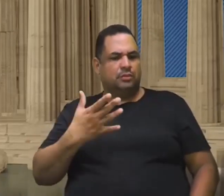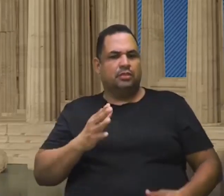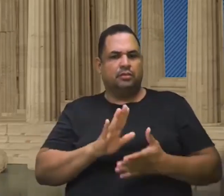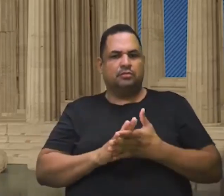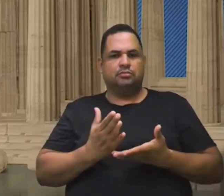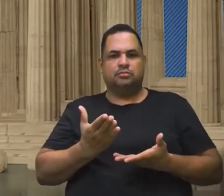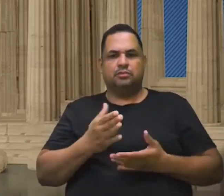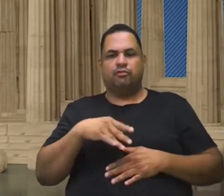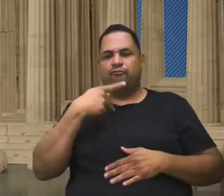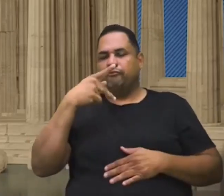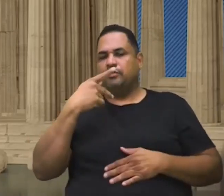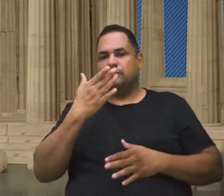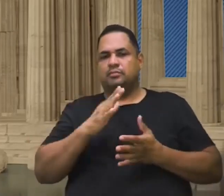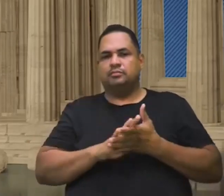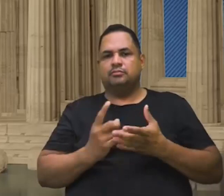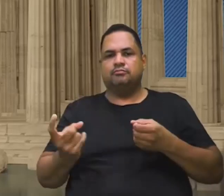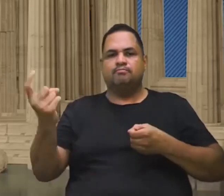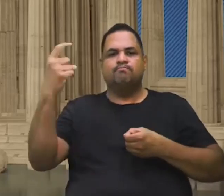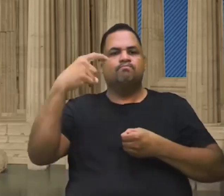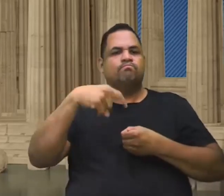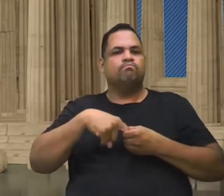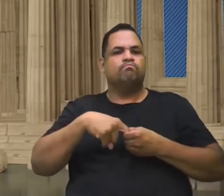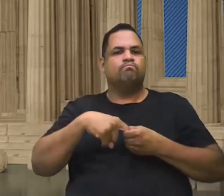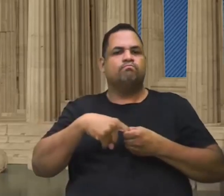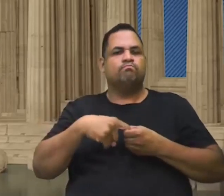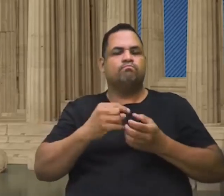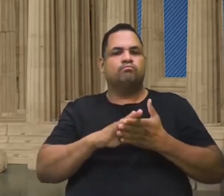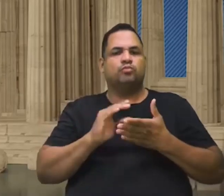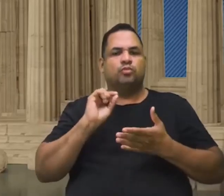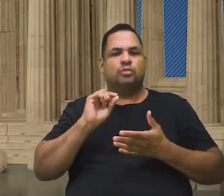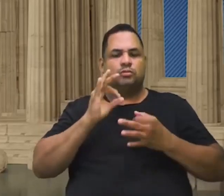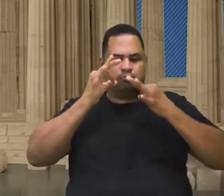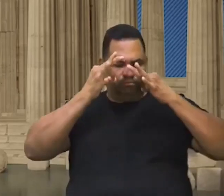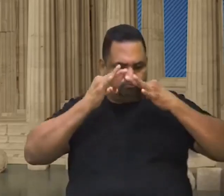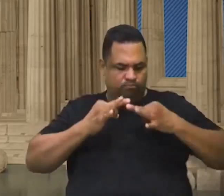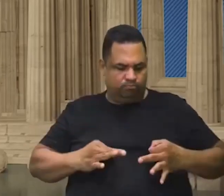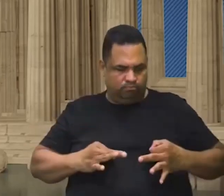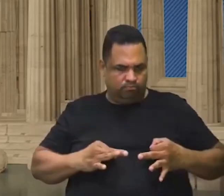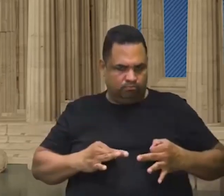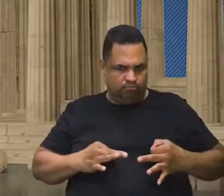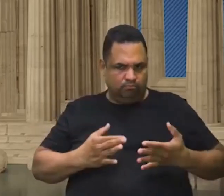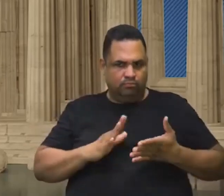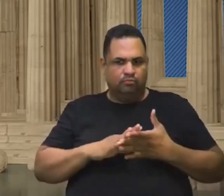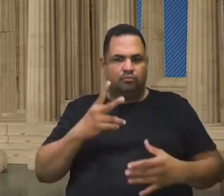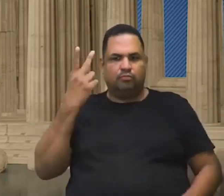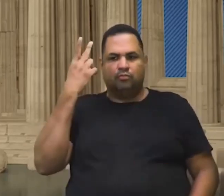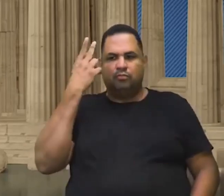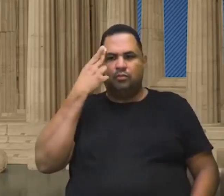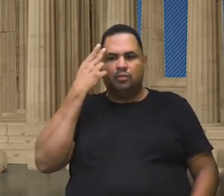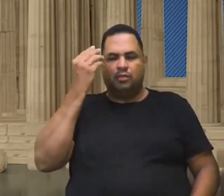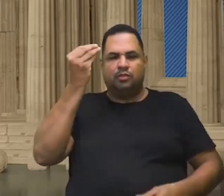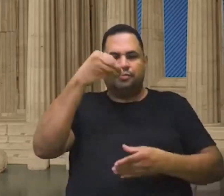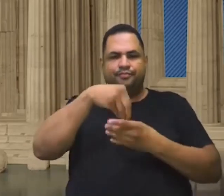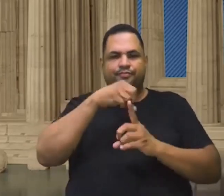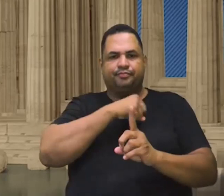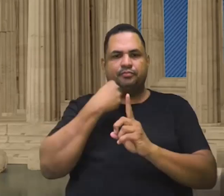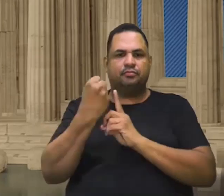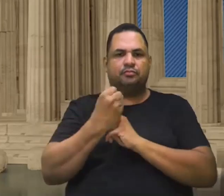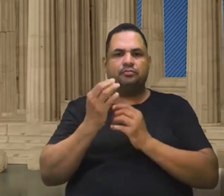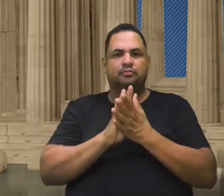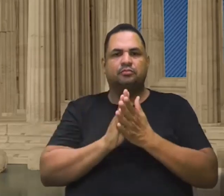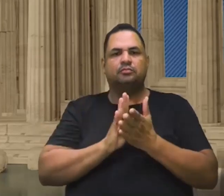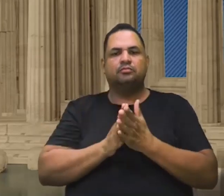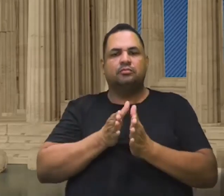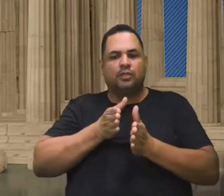mais a minha promessa voltada para aquilo que é justo, aquilo que é normal. Eu segui as